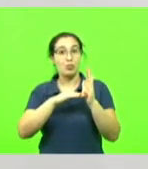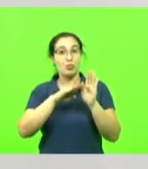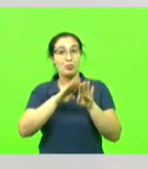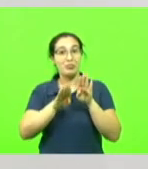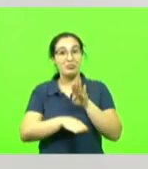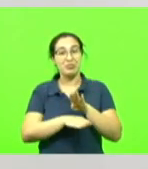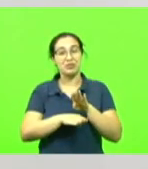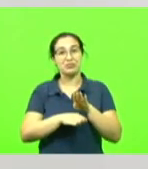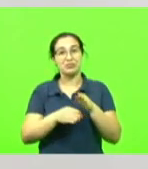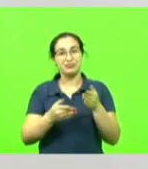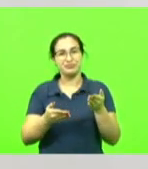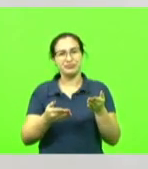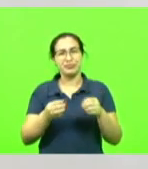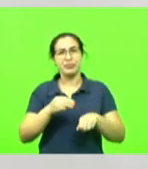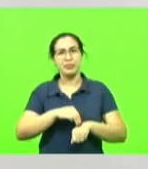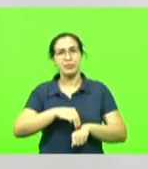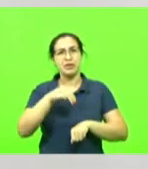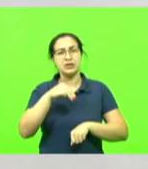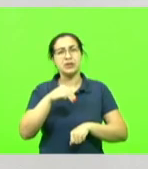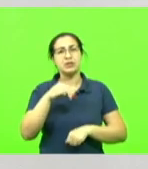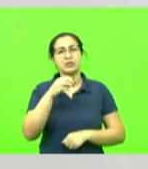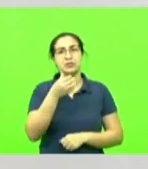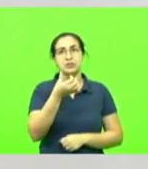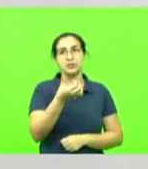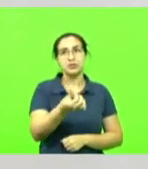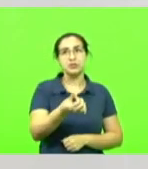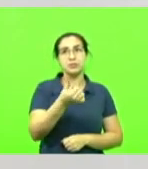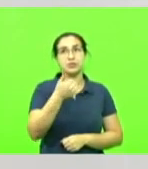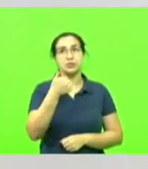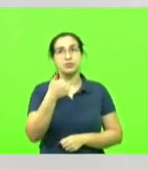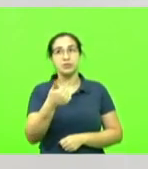para o mestrado, R$ 6.120.